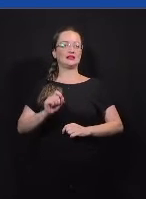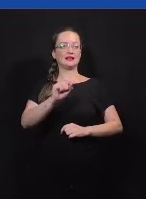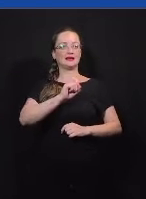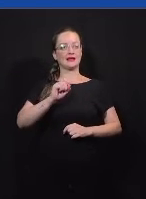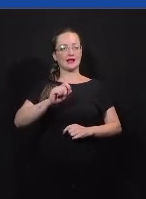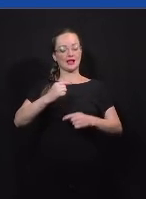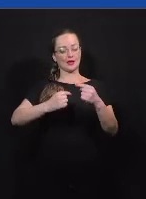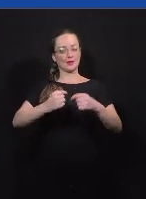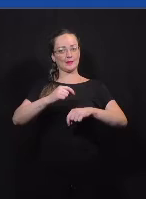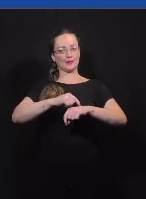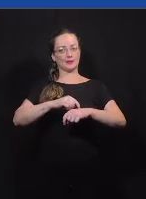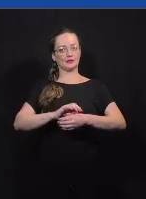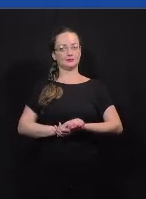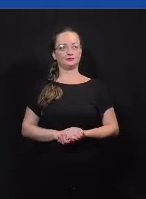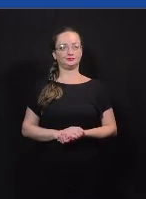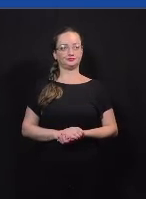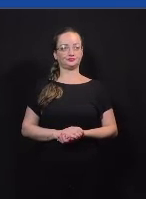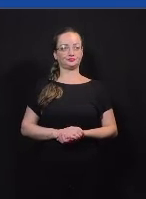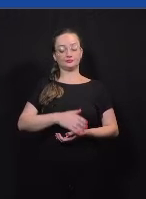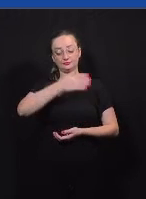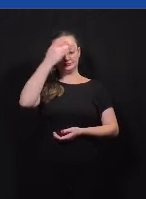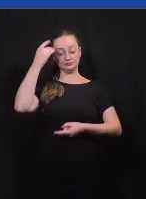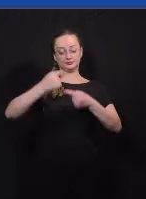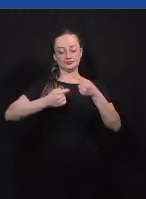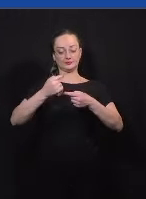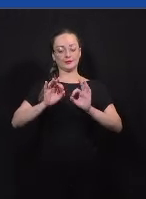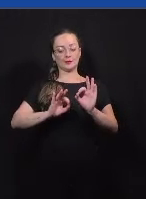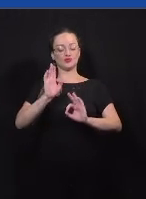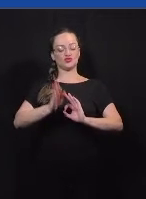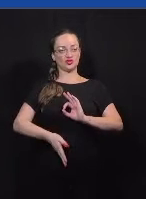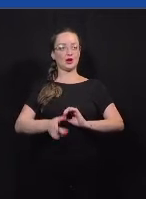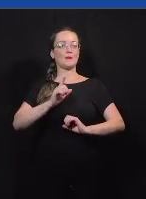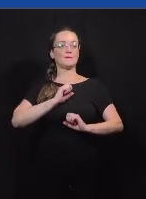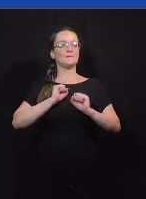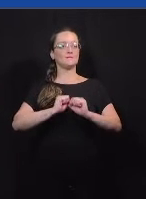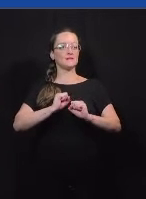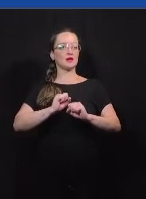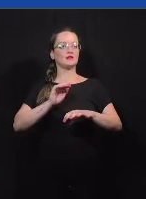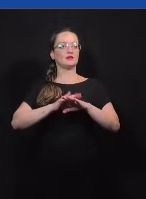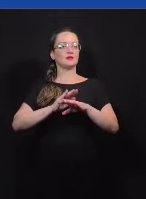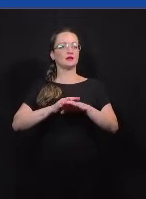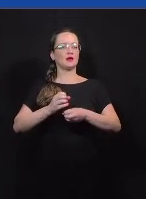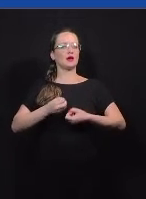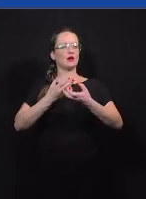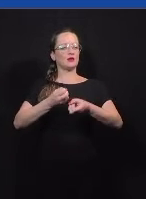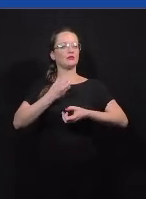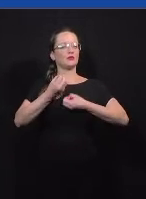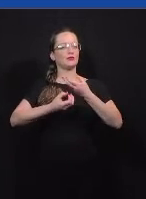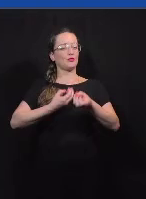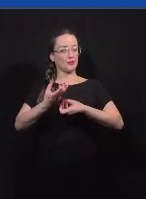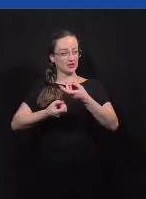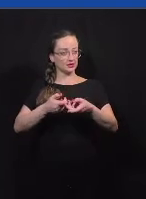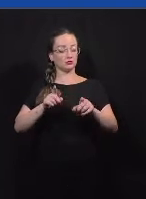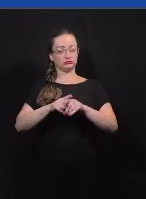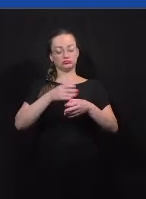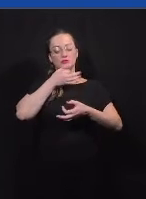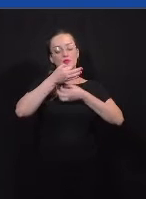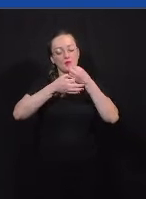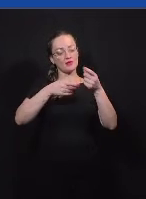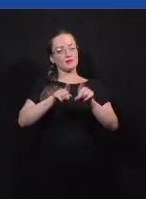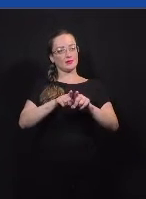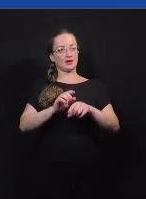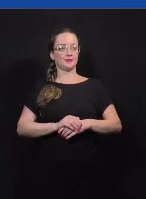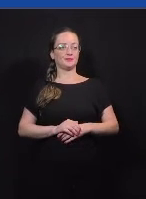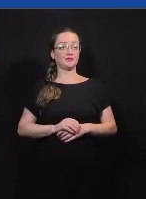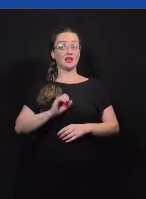no momento. Os debatedores devem estar preparados para fornecer as fontes das informações utilizadas na sua argumentação. Sempre que isso